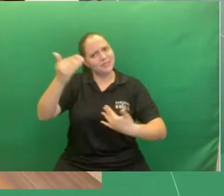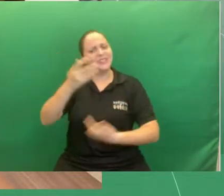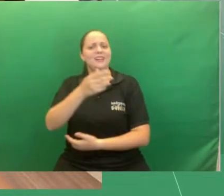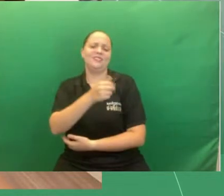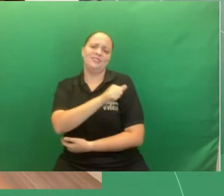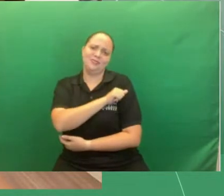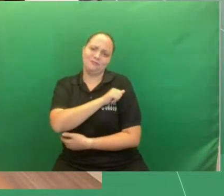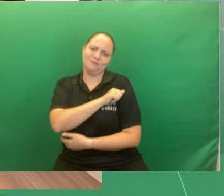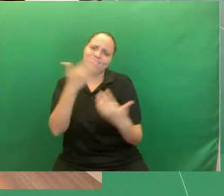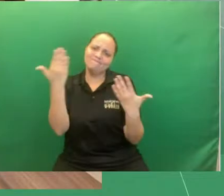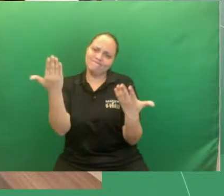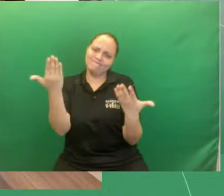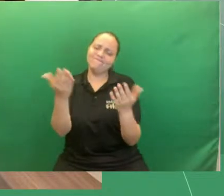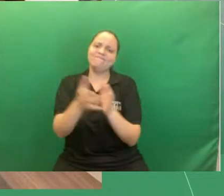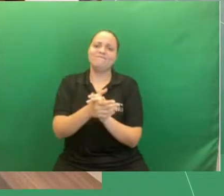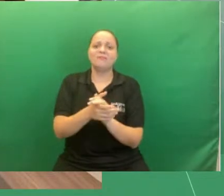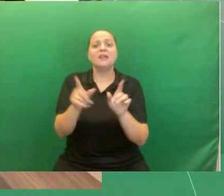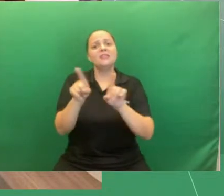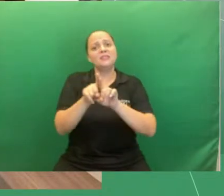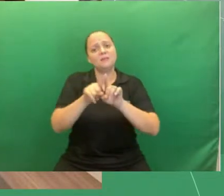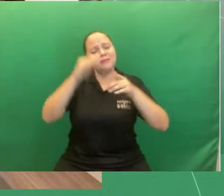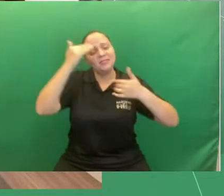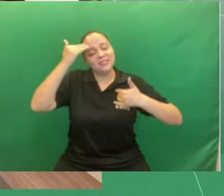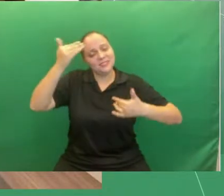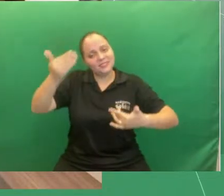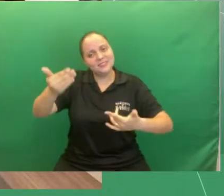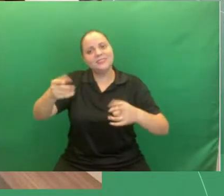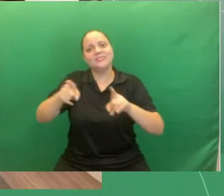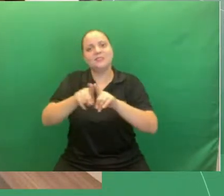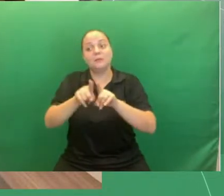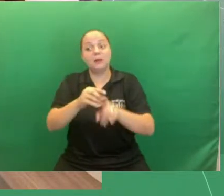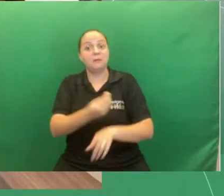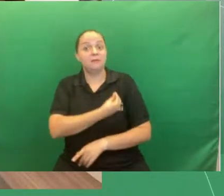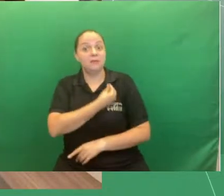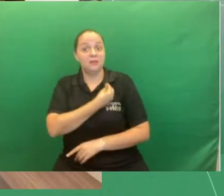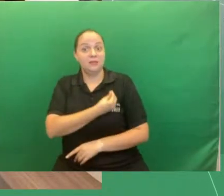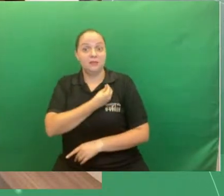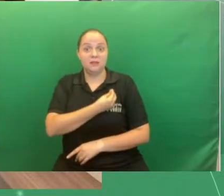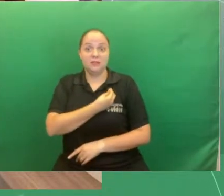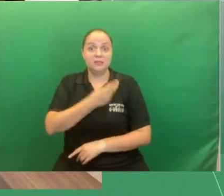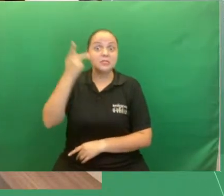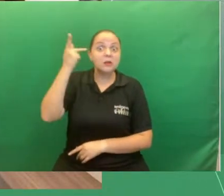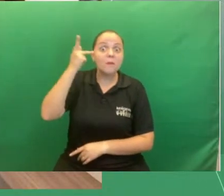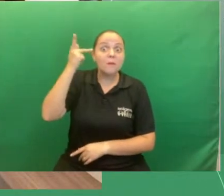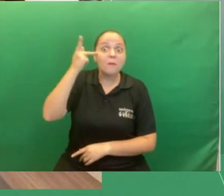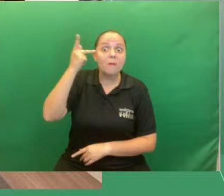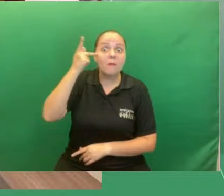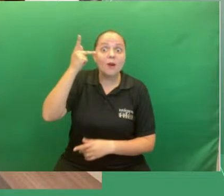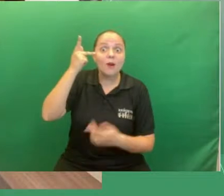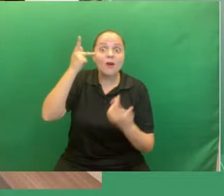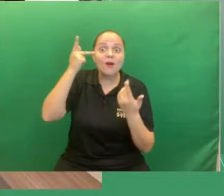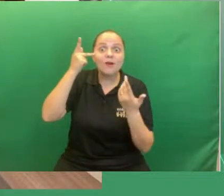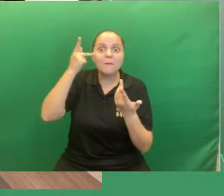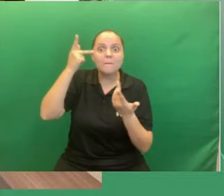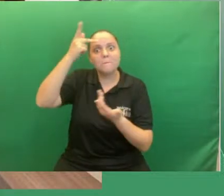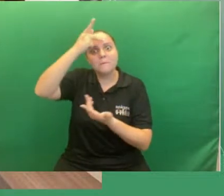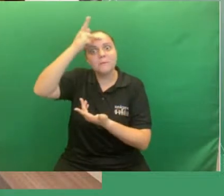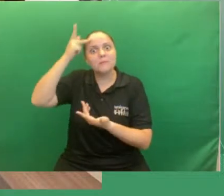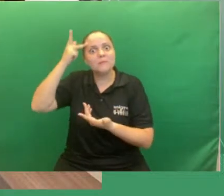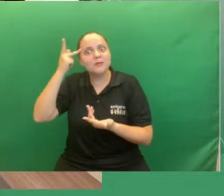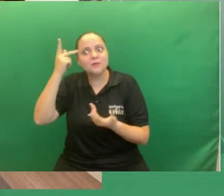Caroline. Gostaria de fazer um agradecimento agora à presença de São Paulo Capital também, né? Que estão, pessoas estão